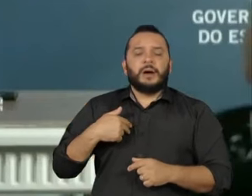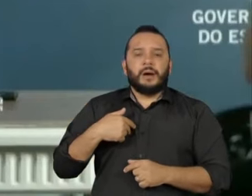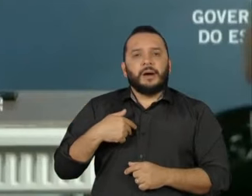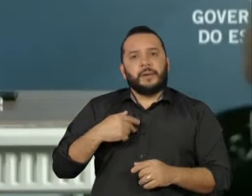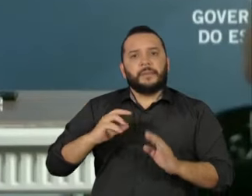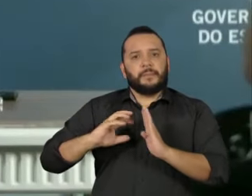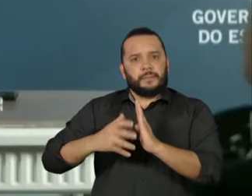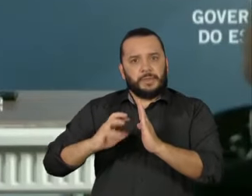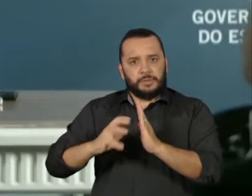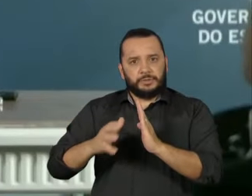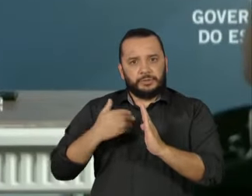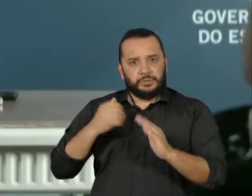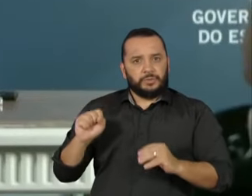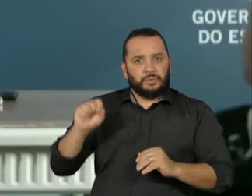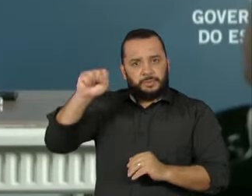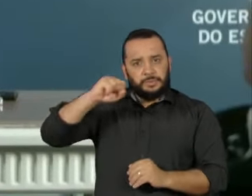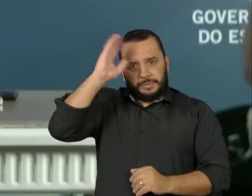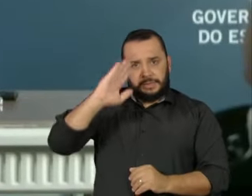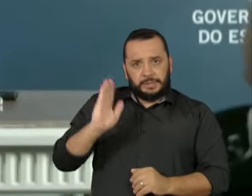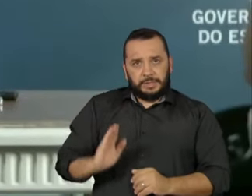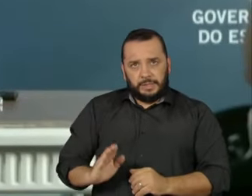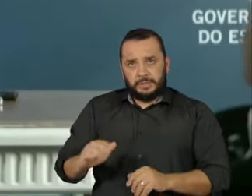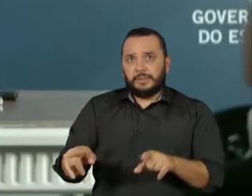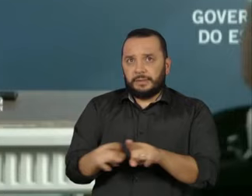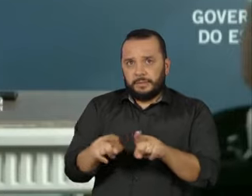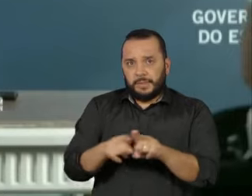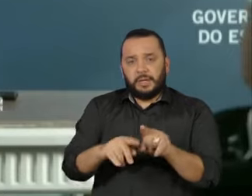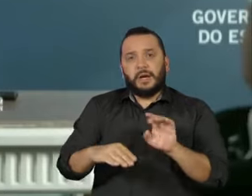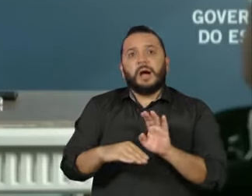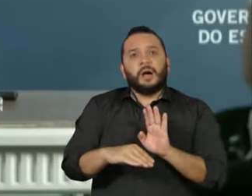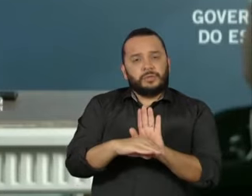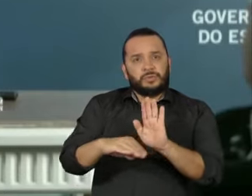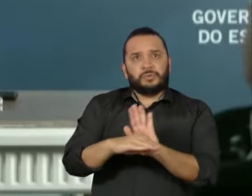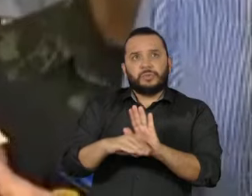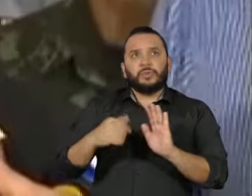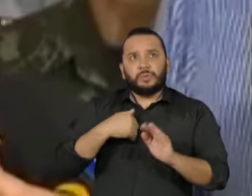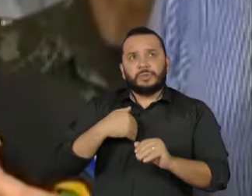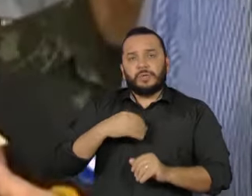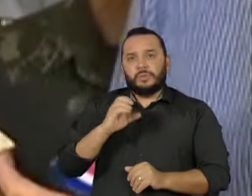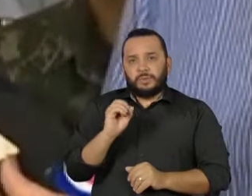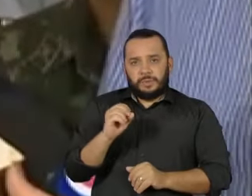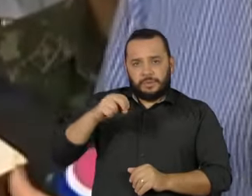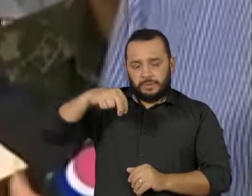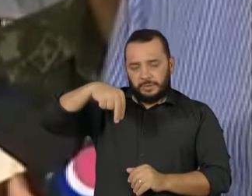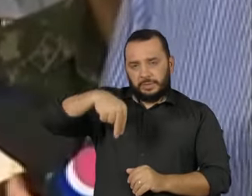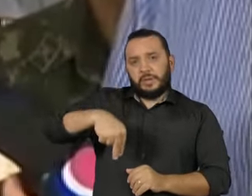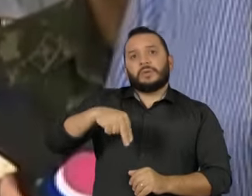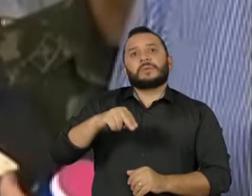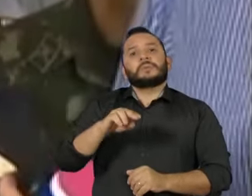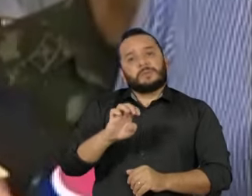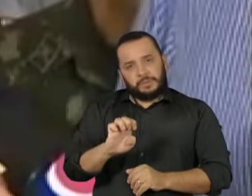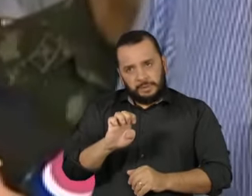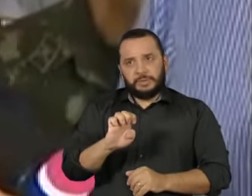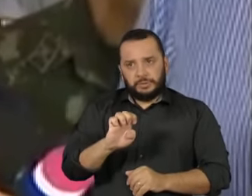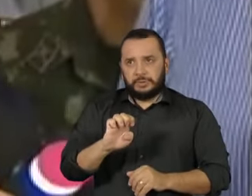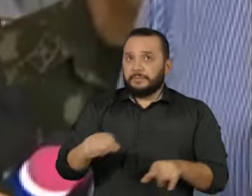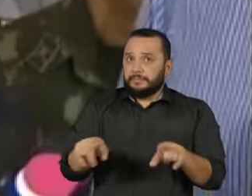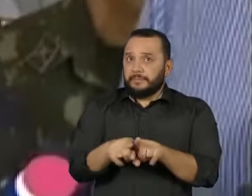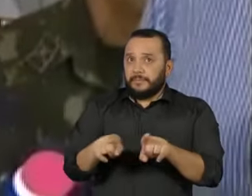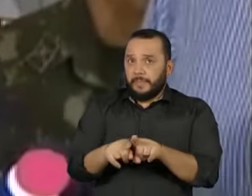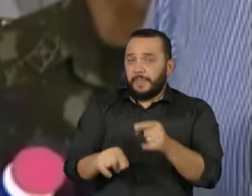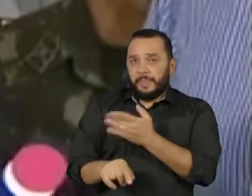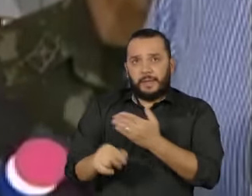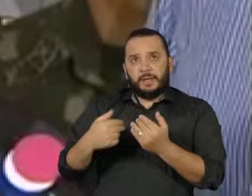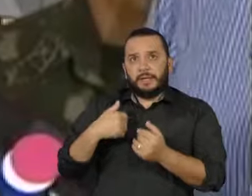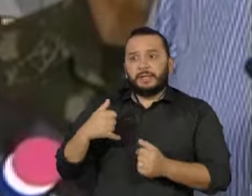proibido, e atuou na reestruturação da UNE, a União Nacional dos Estudantes. Aos 25 anos foi eleito o mais jovem